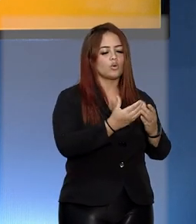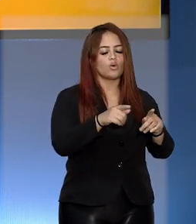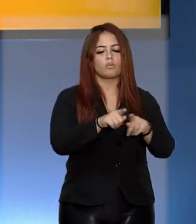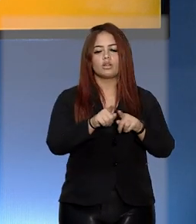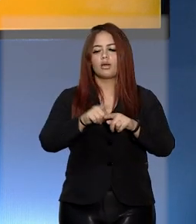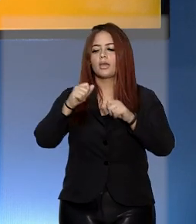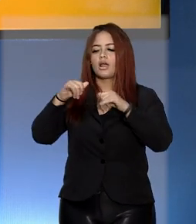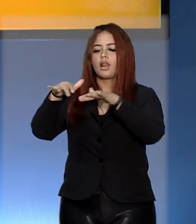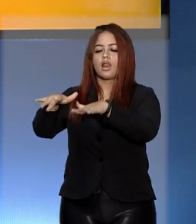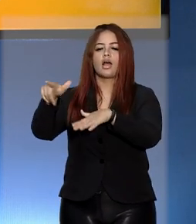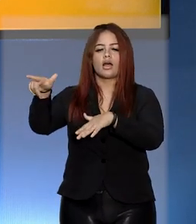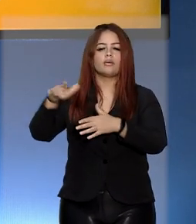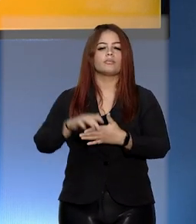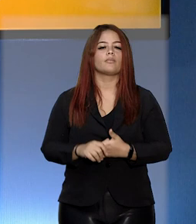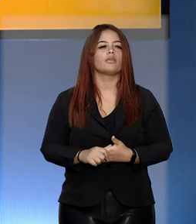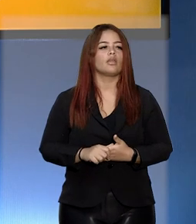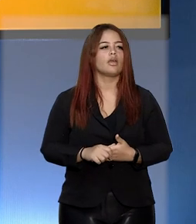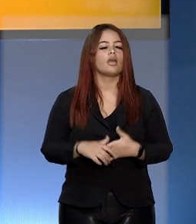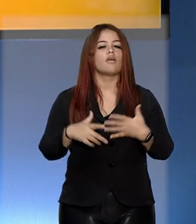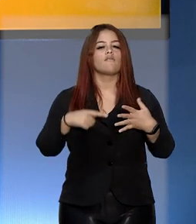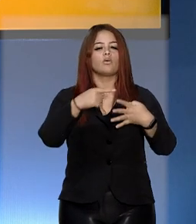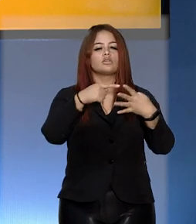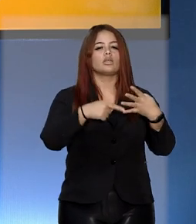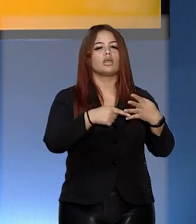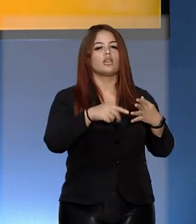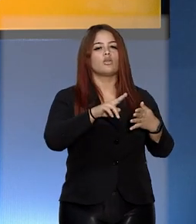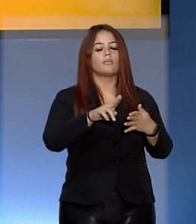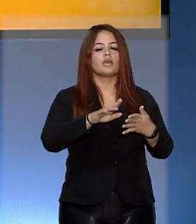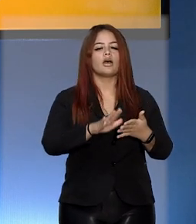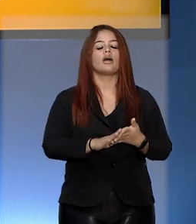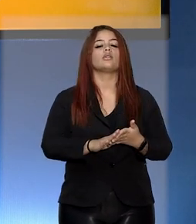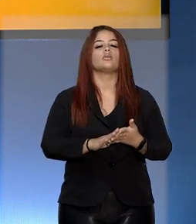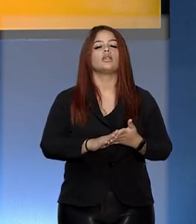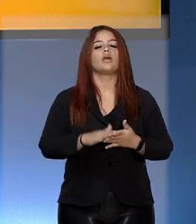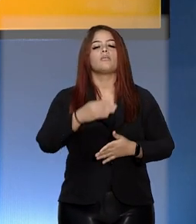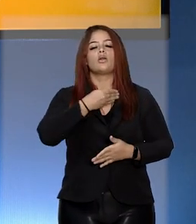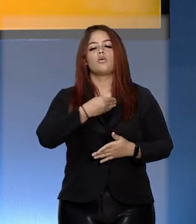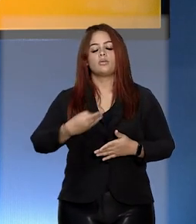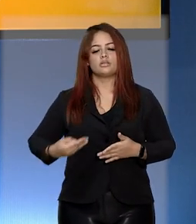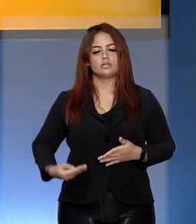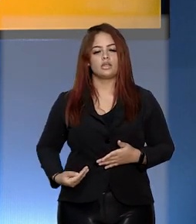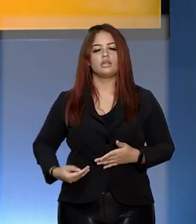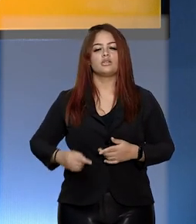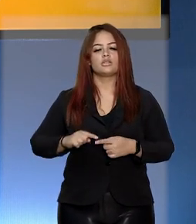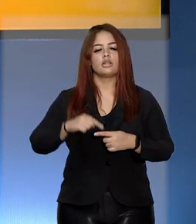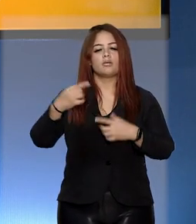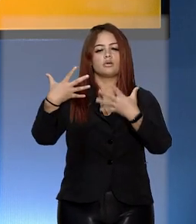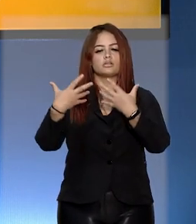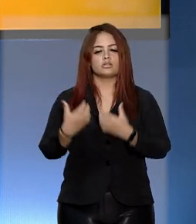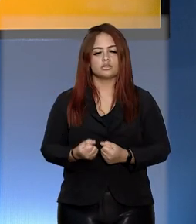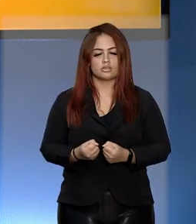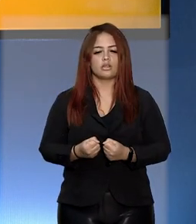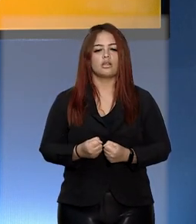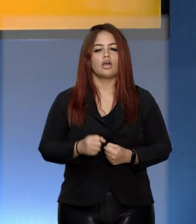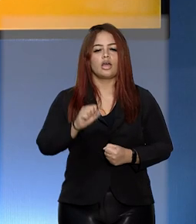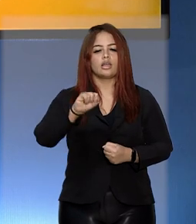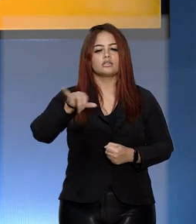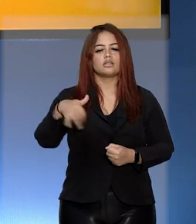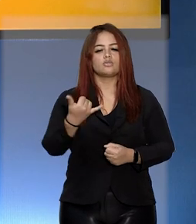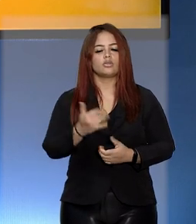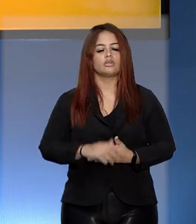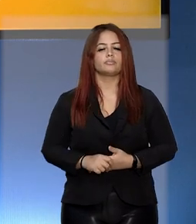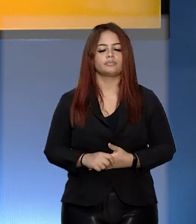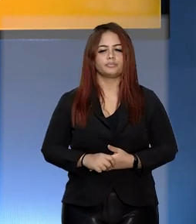Legislativa, os indicados serão nomeados pelo chefe do Executivo e tomarão posse em sessão solene do STJ.